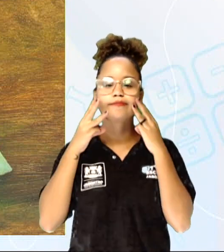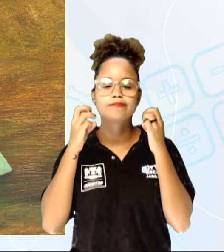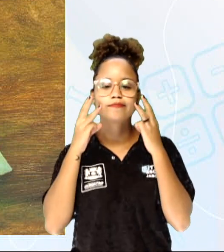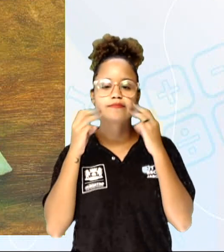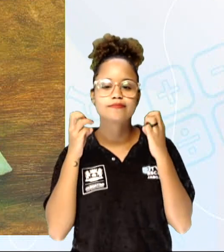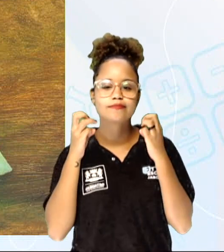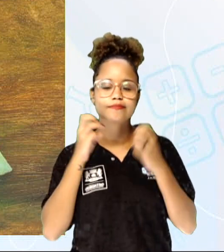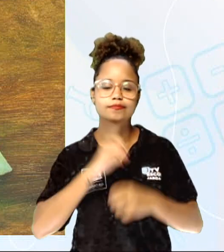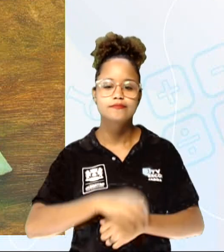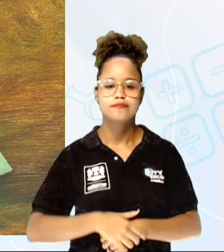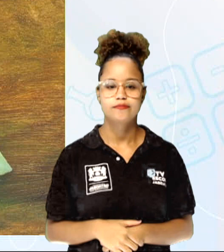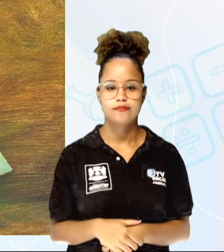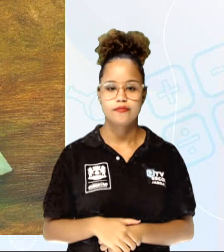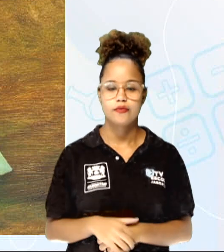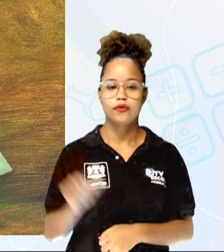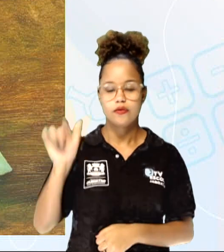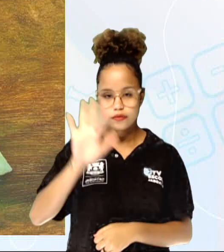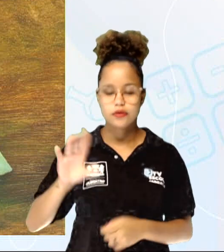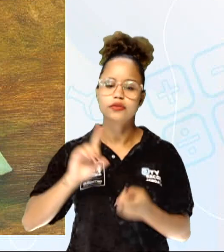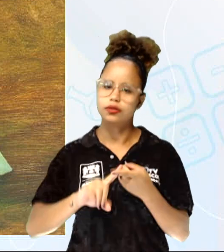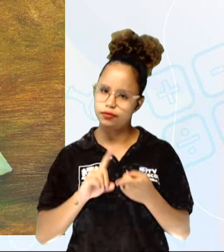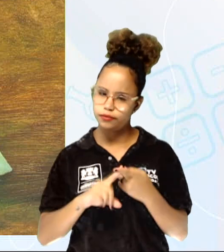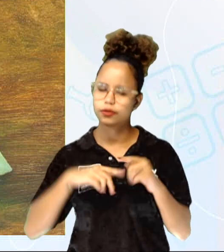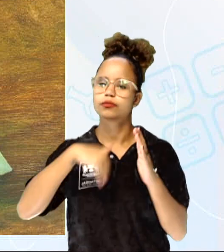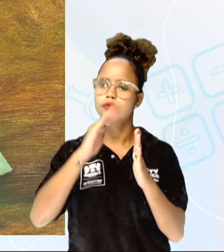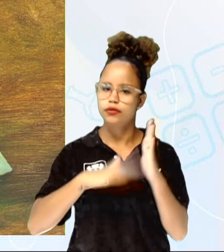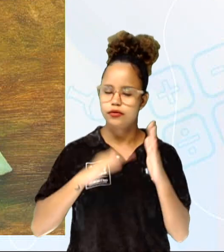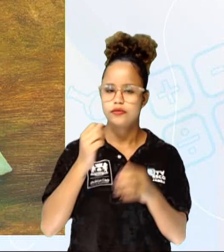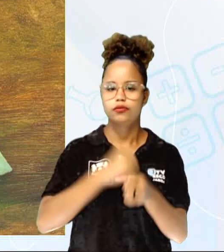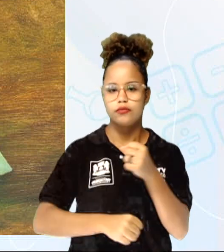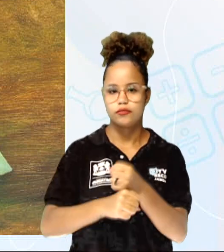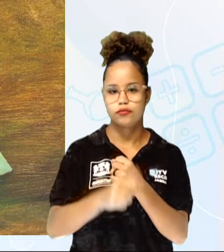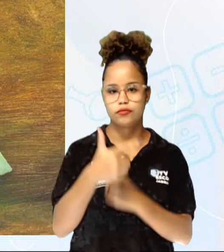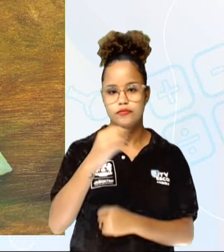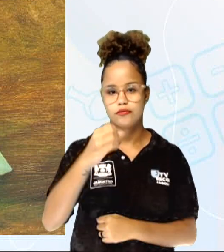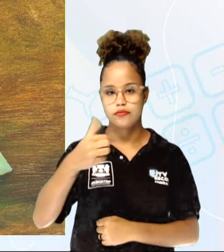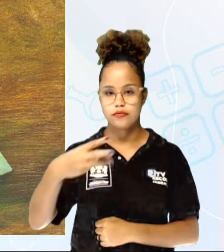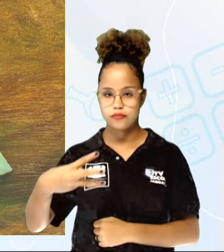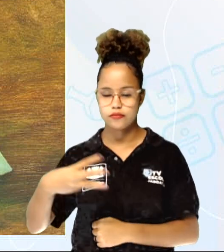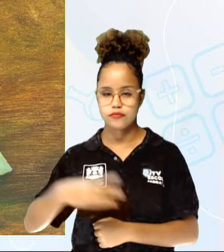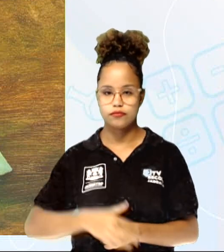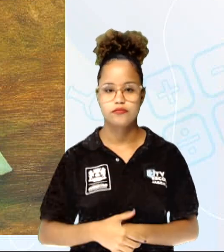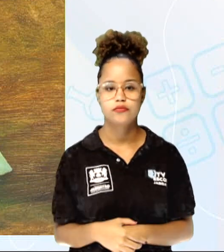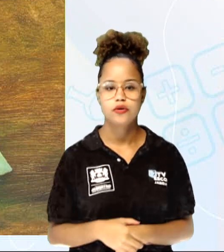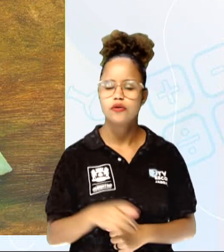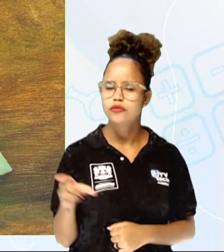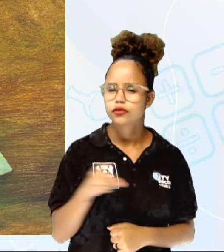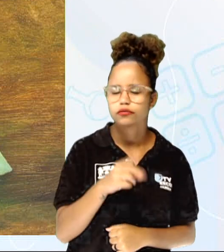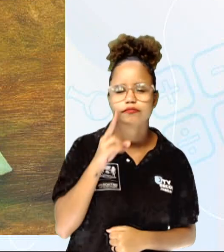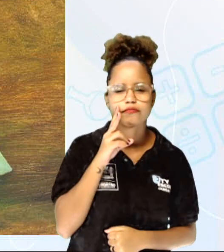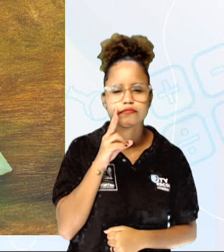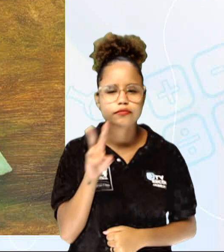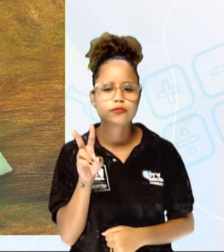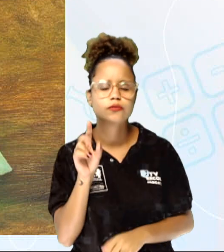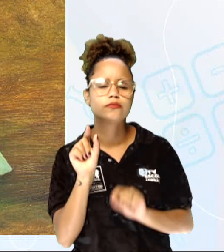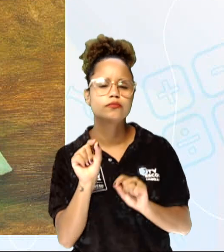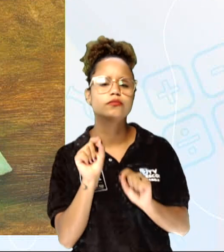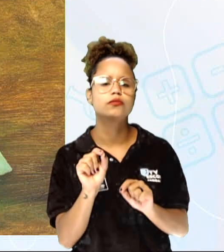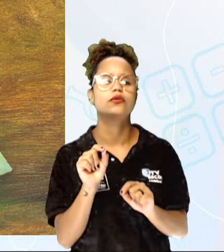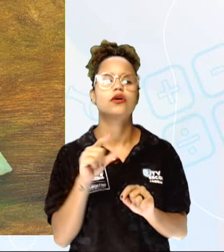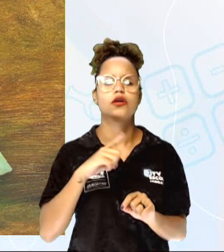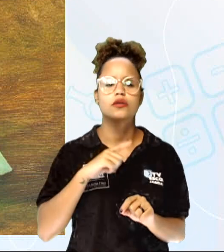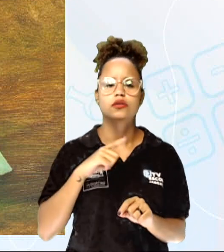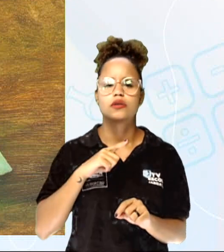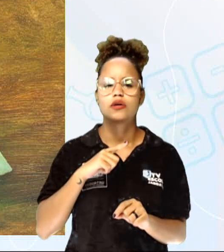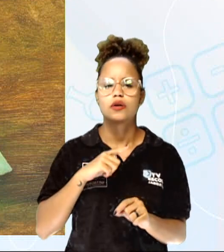Essa tela também foi pintada no ano de 2013. Vocês vão observando que as obras têm o mesmo